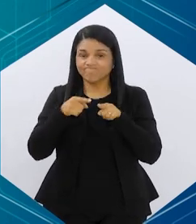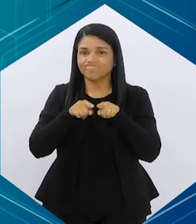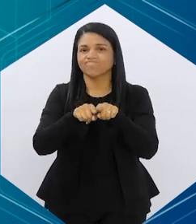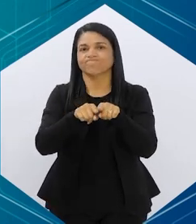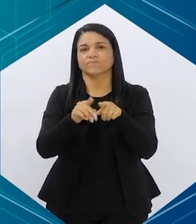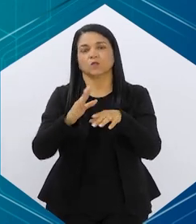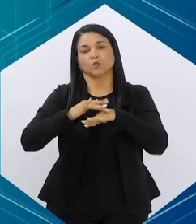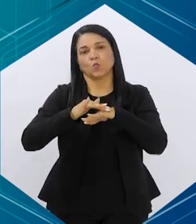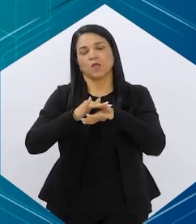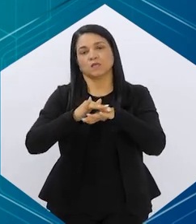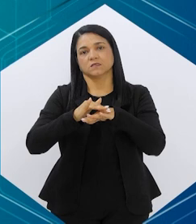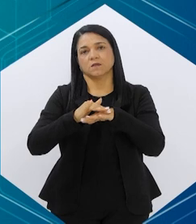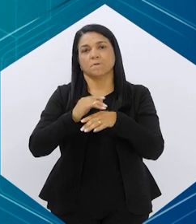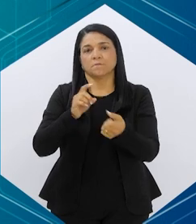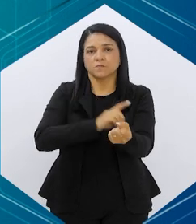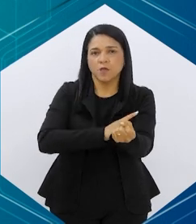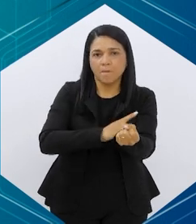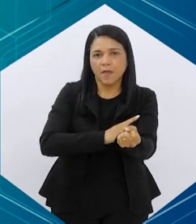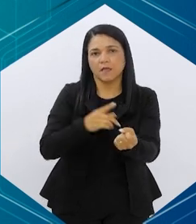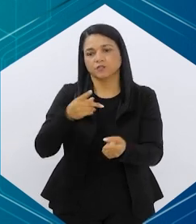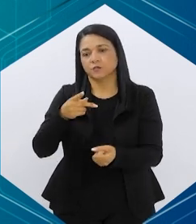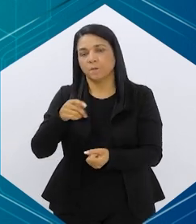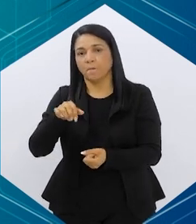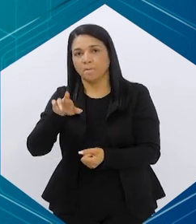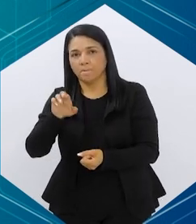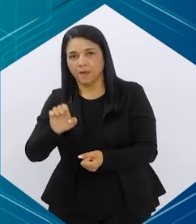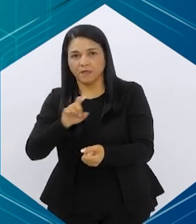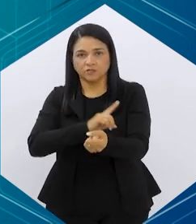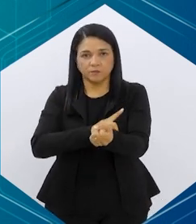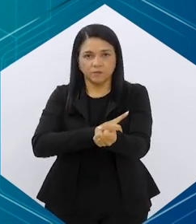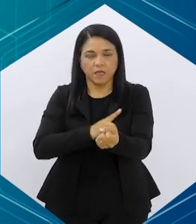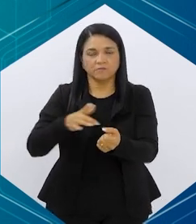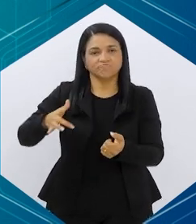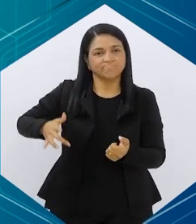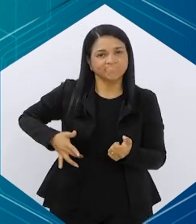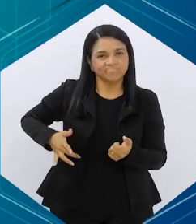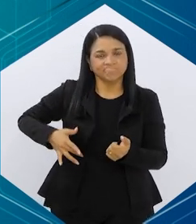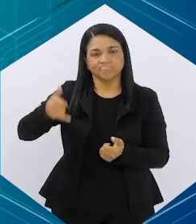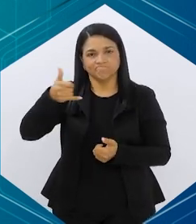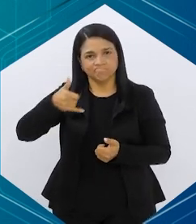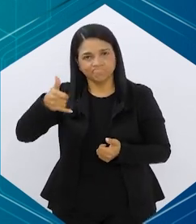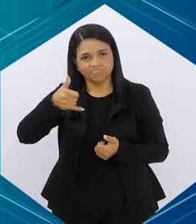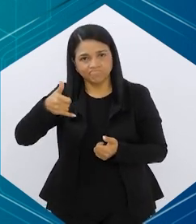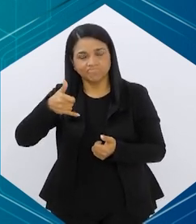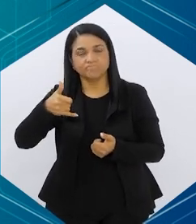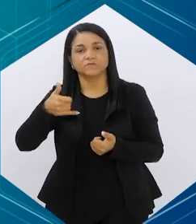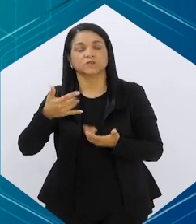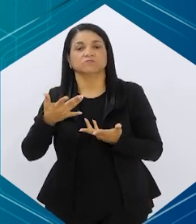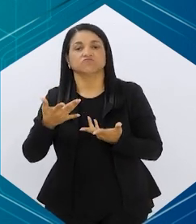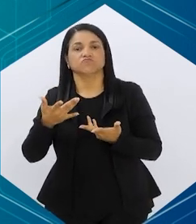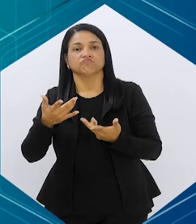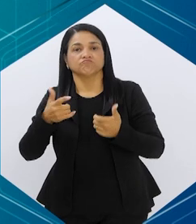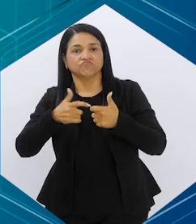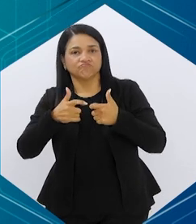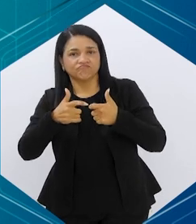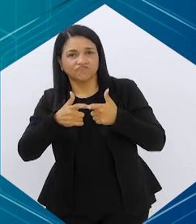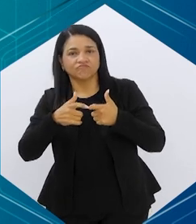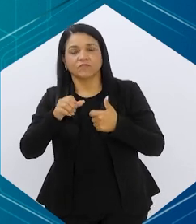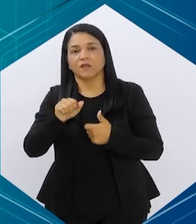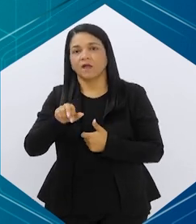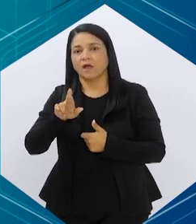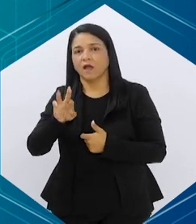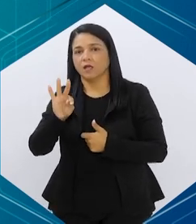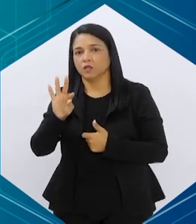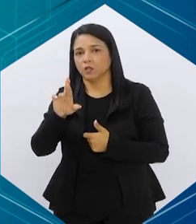associada, diabetes, pré-diabetes, gordura no fígado, hipertensão de lipidemia, ou questões articulares, né, uma